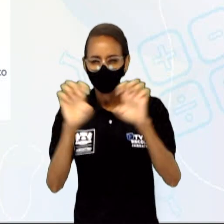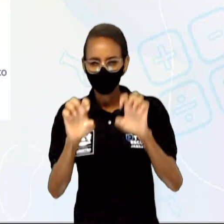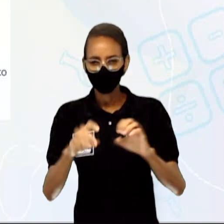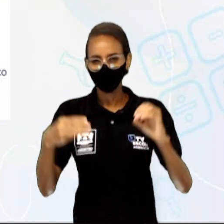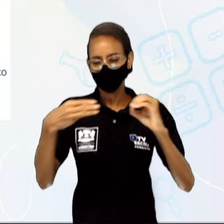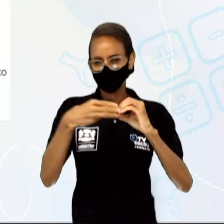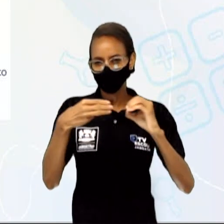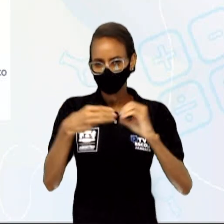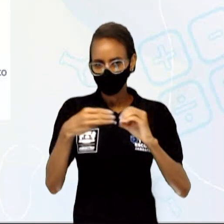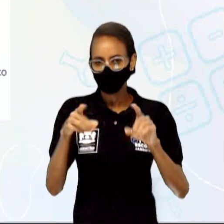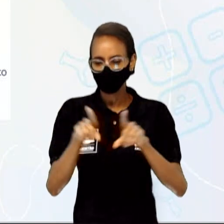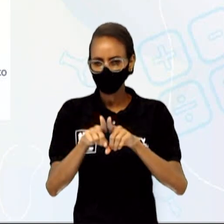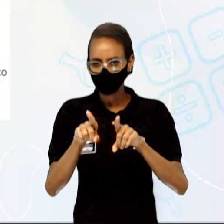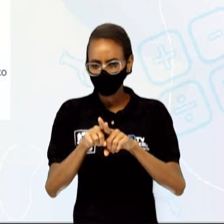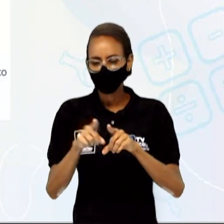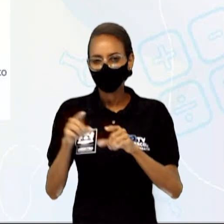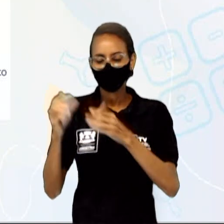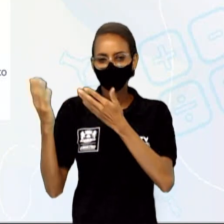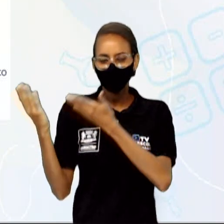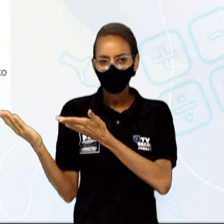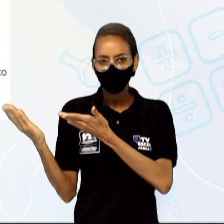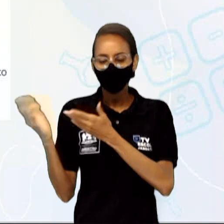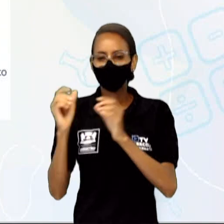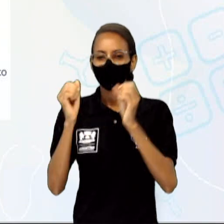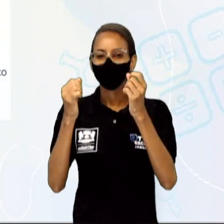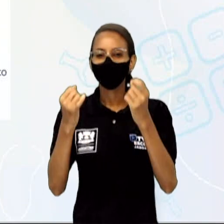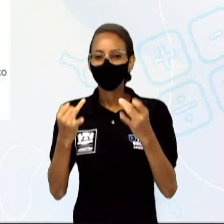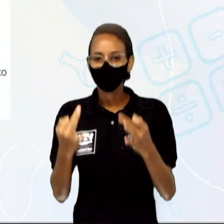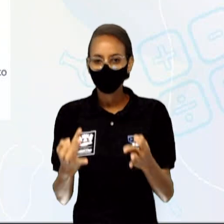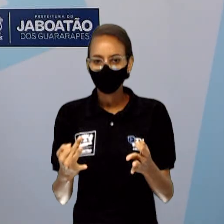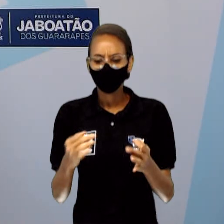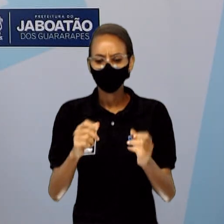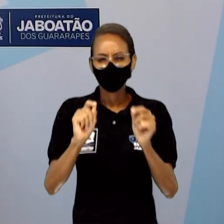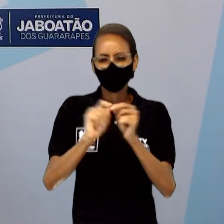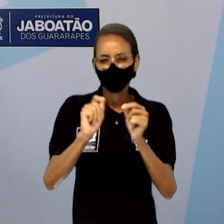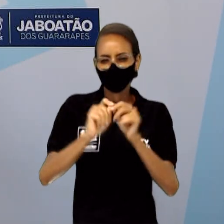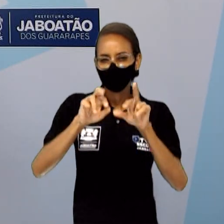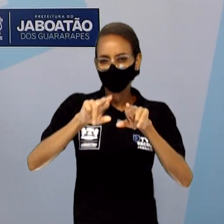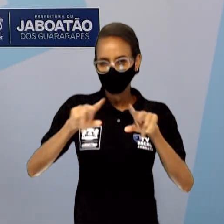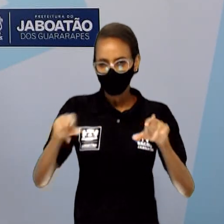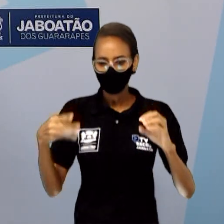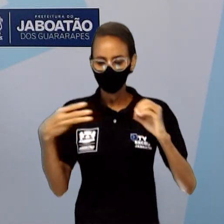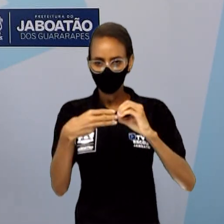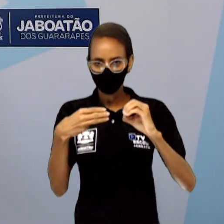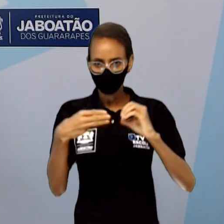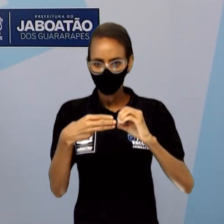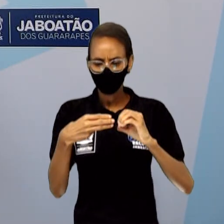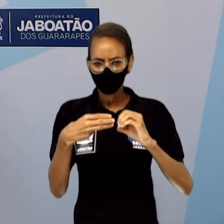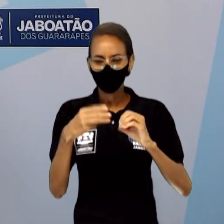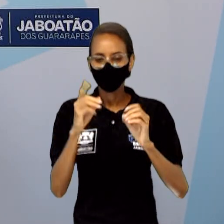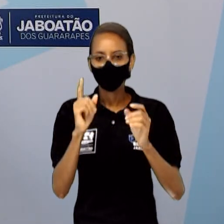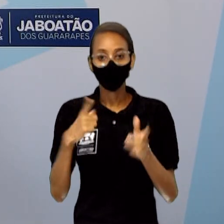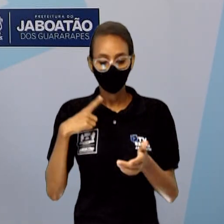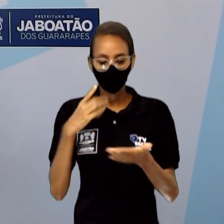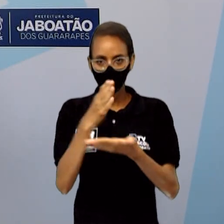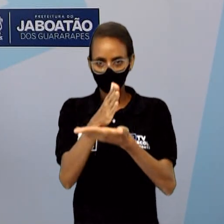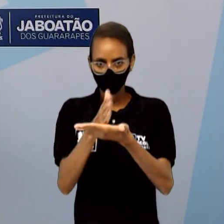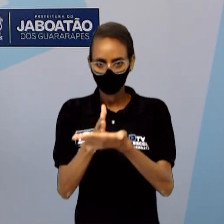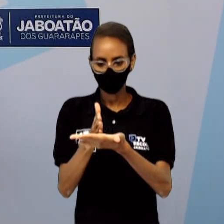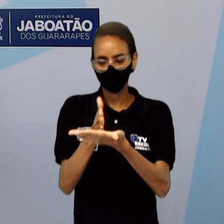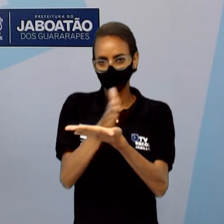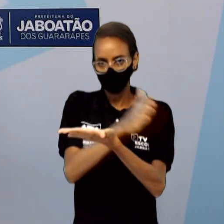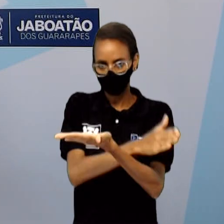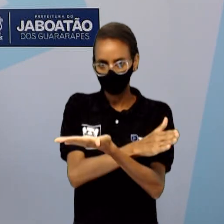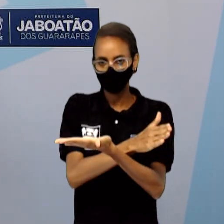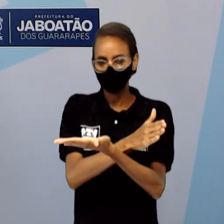substâncias que serão secretadas para uso nas funções celulares. O retículo endoplasmático é dividido em duas partes, que são o